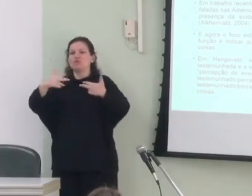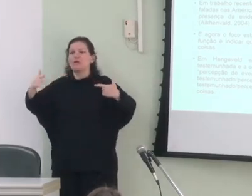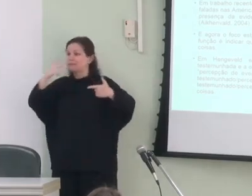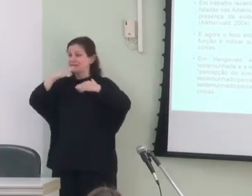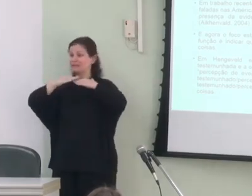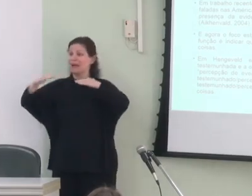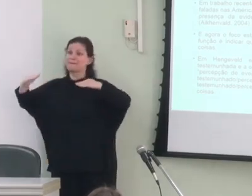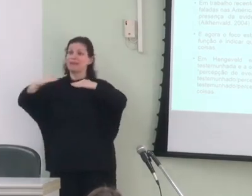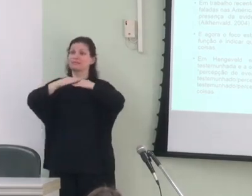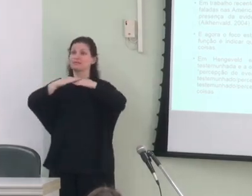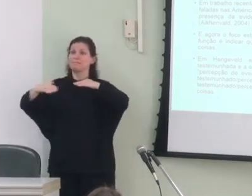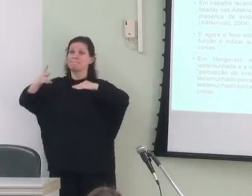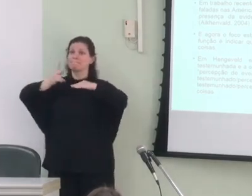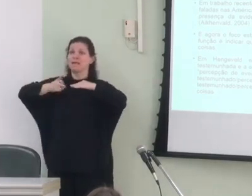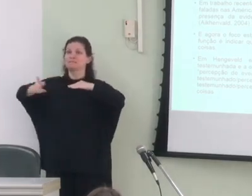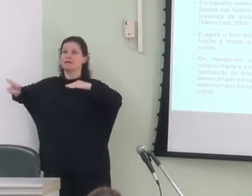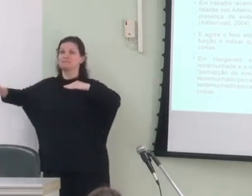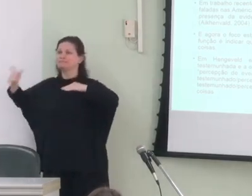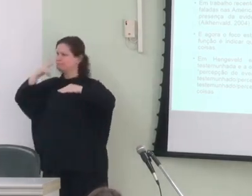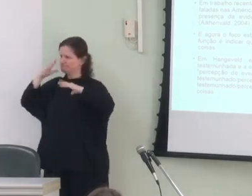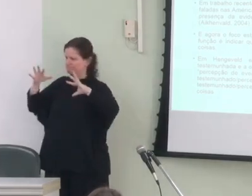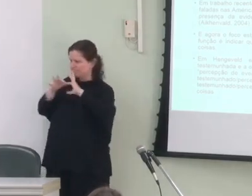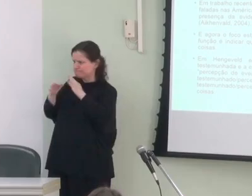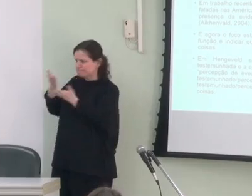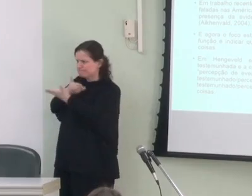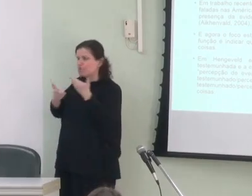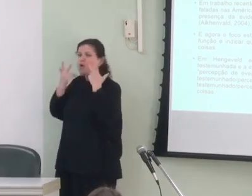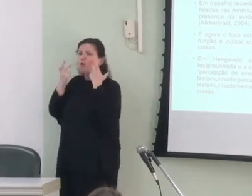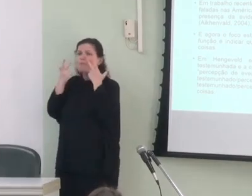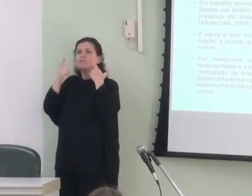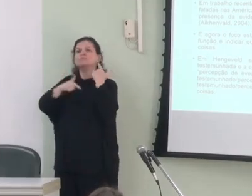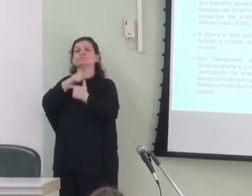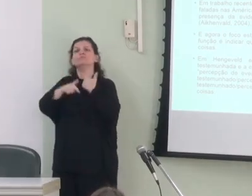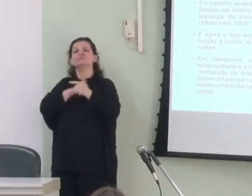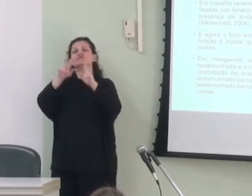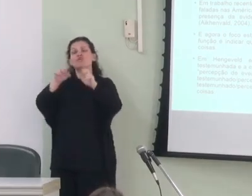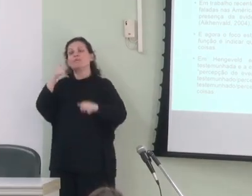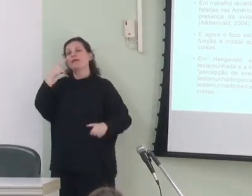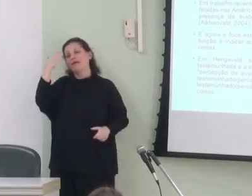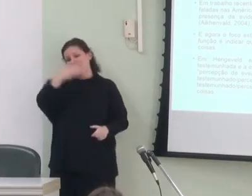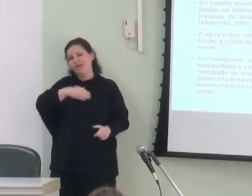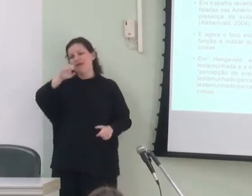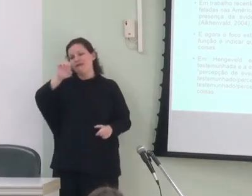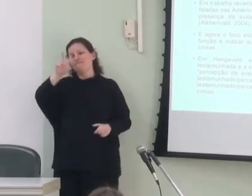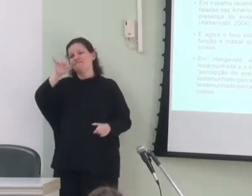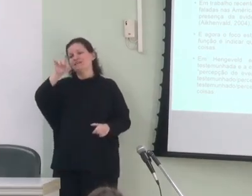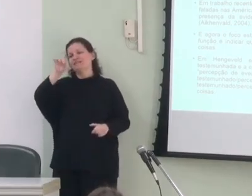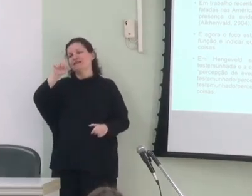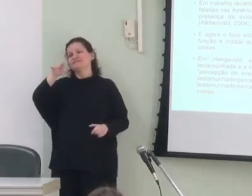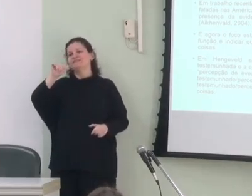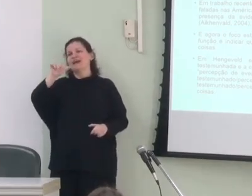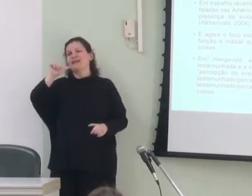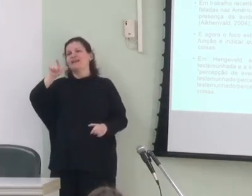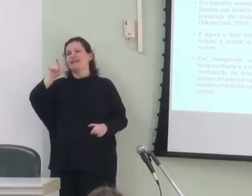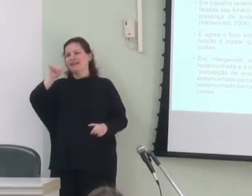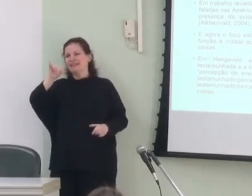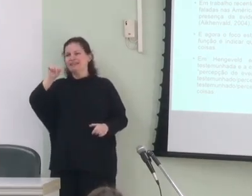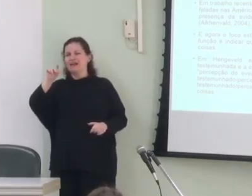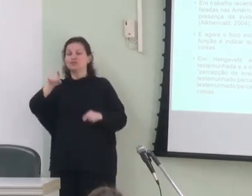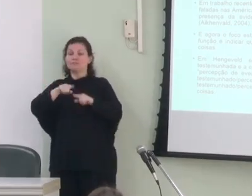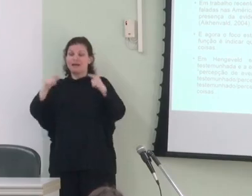essa é na verdade uma fusão bastante comum nos trabalhos sobre evidencialidade mas as análises de Silva